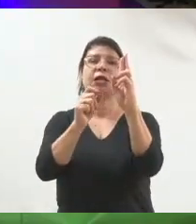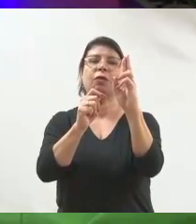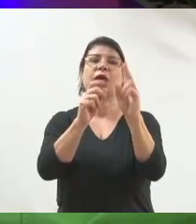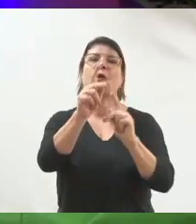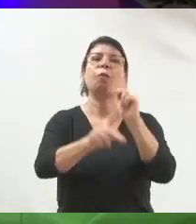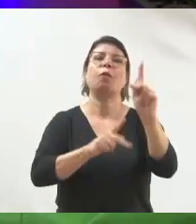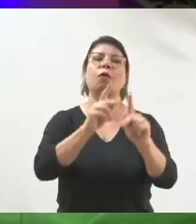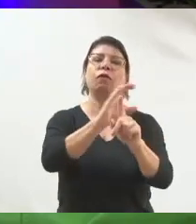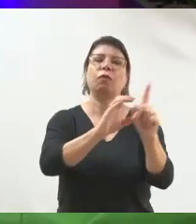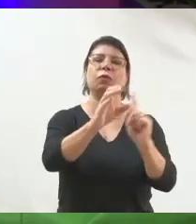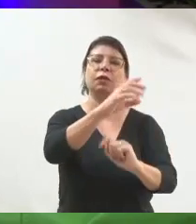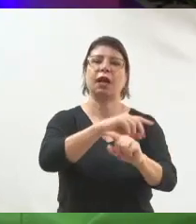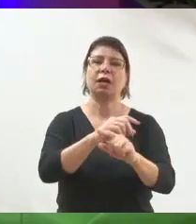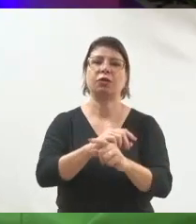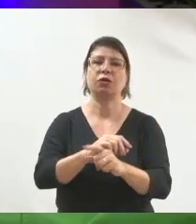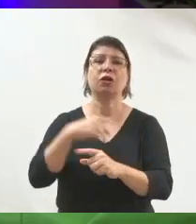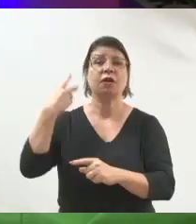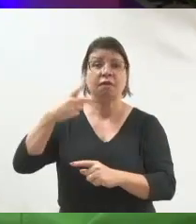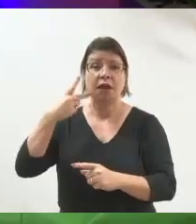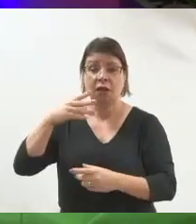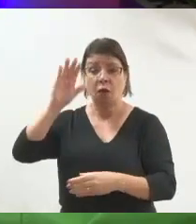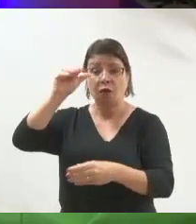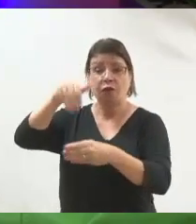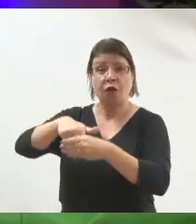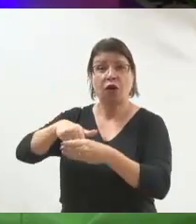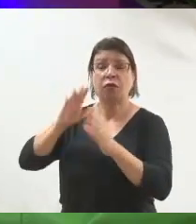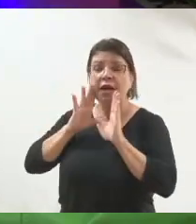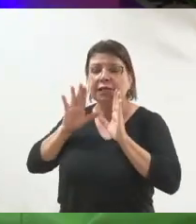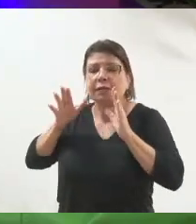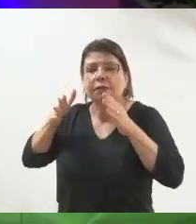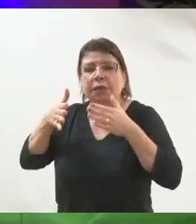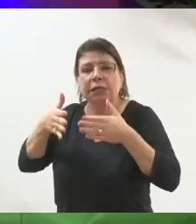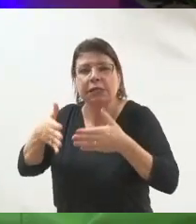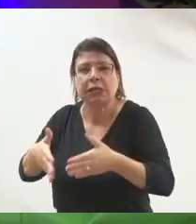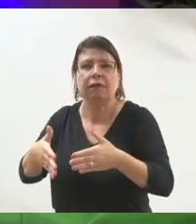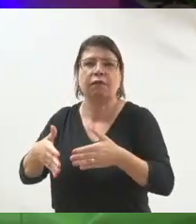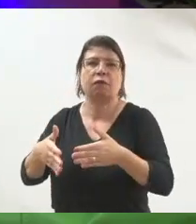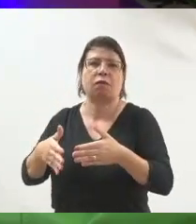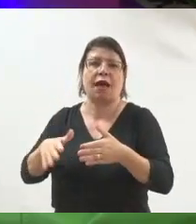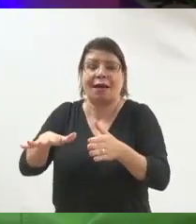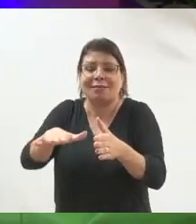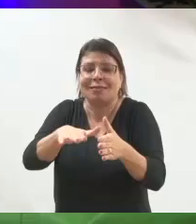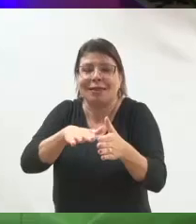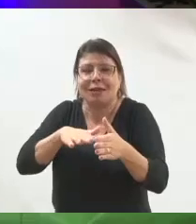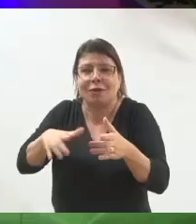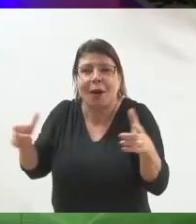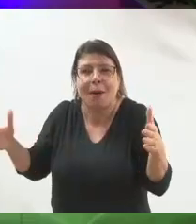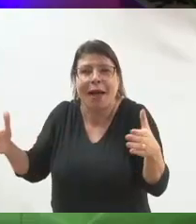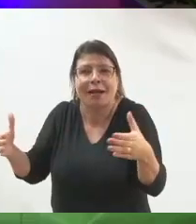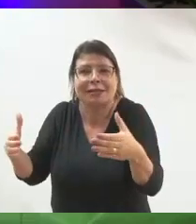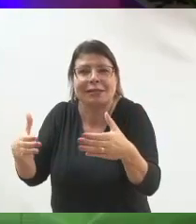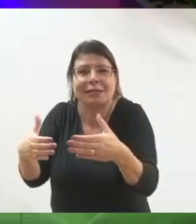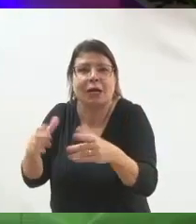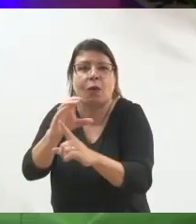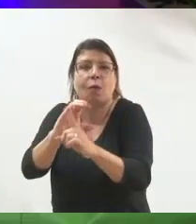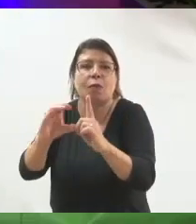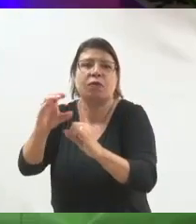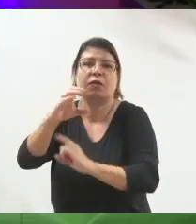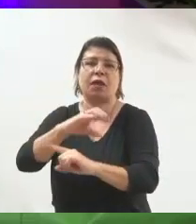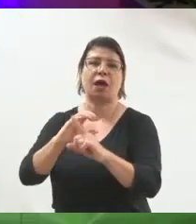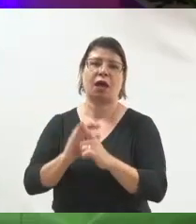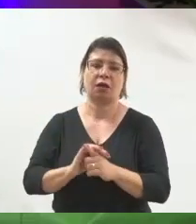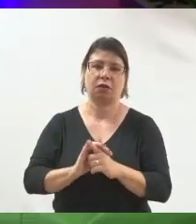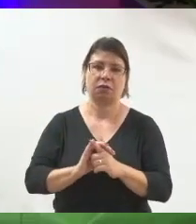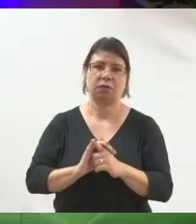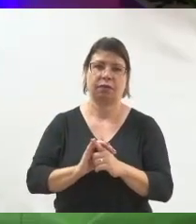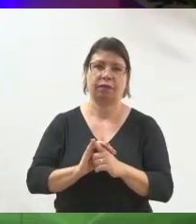voto de vereador, ele é muito específico, ele é muito regional, ele é muito comunitário. Então, se você não